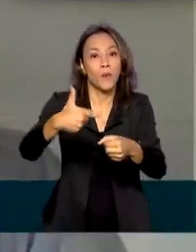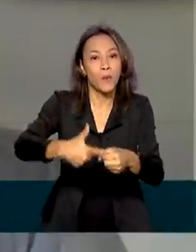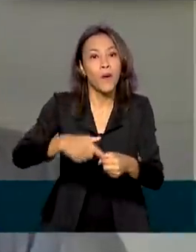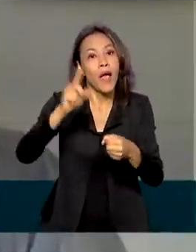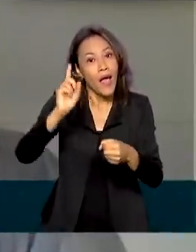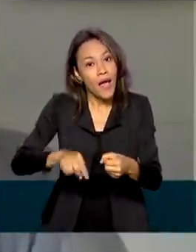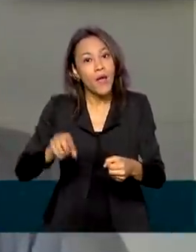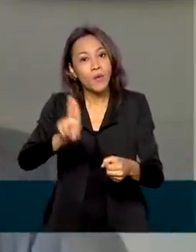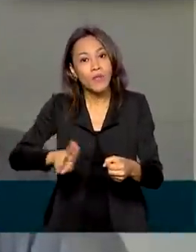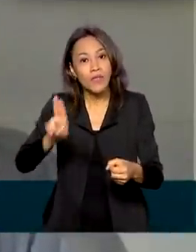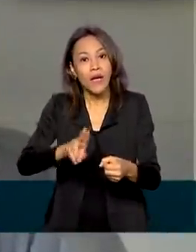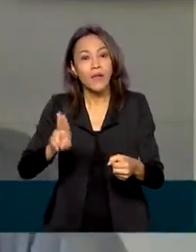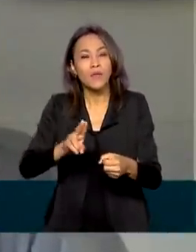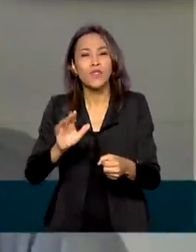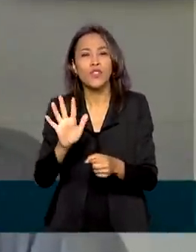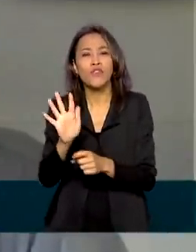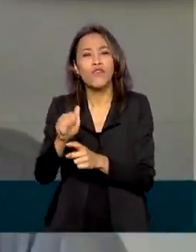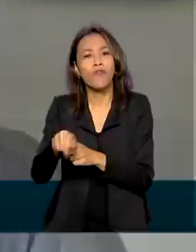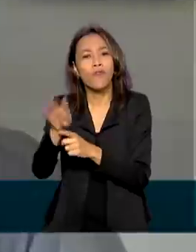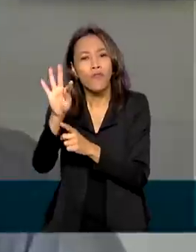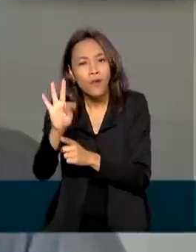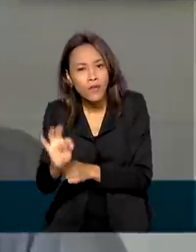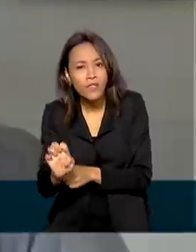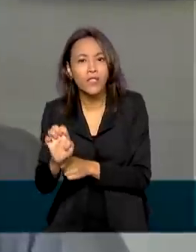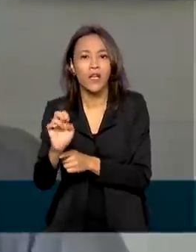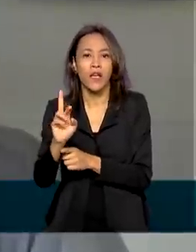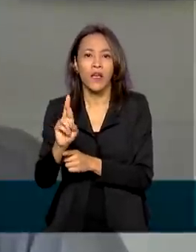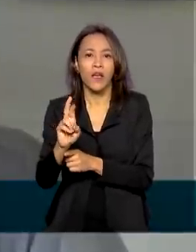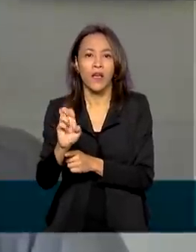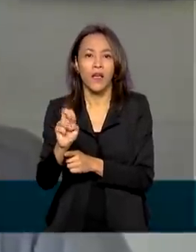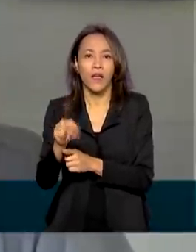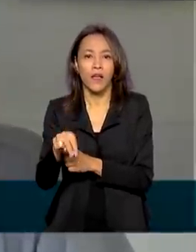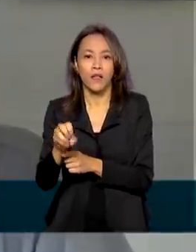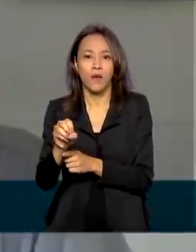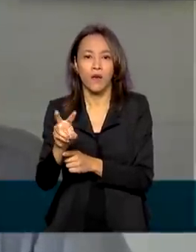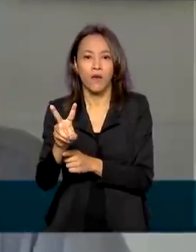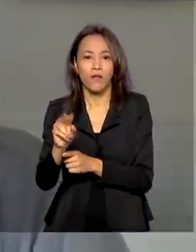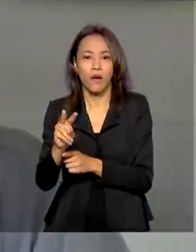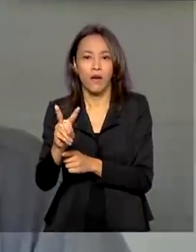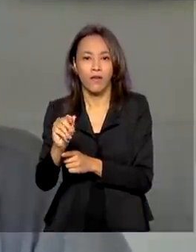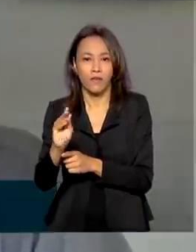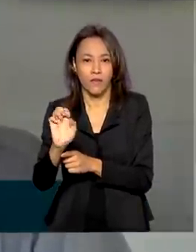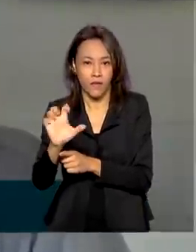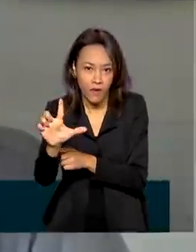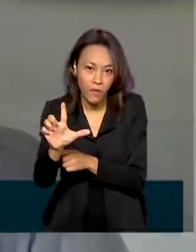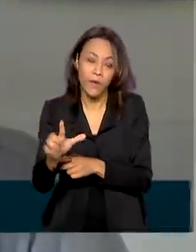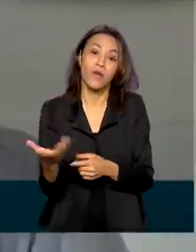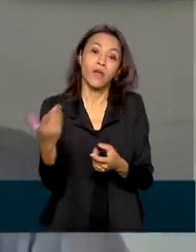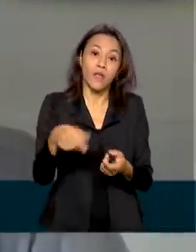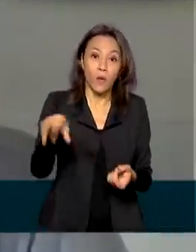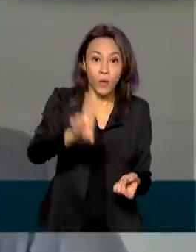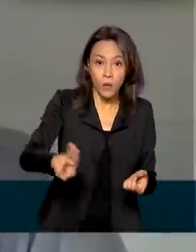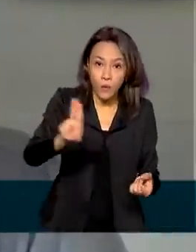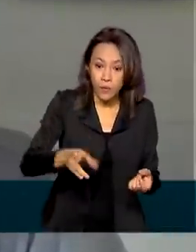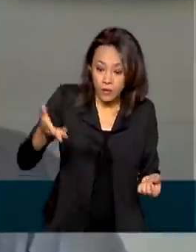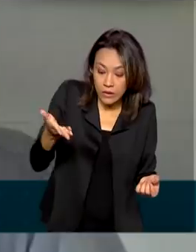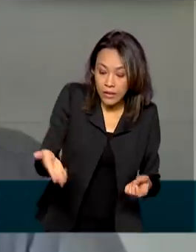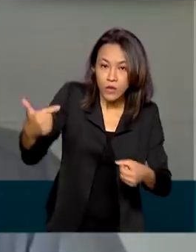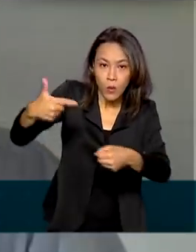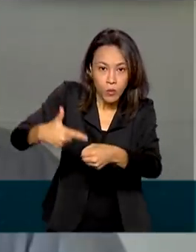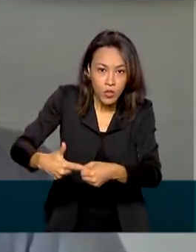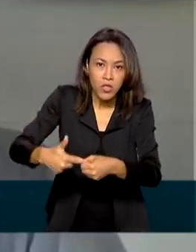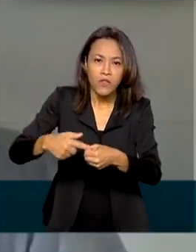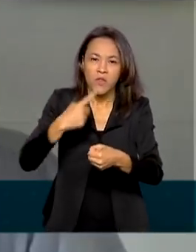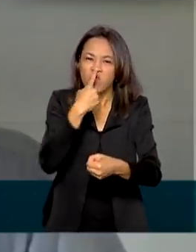renováveis de matéria-prima. E, além disso, o produto da queima desse biocombustível é muito menos